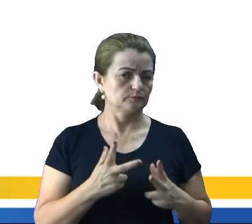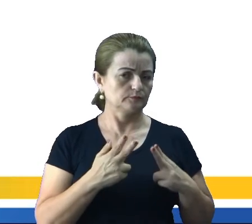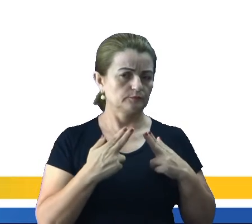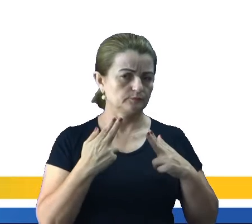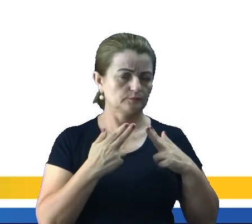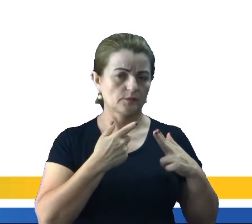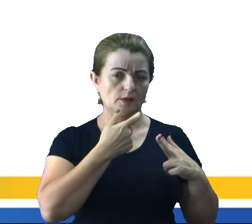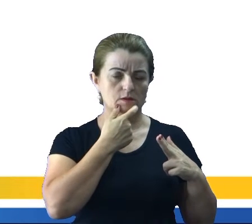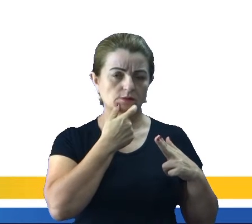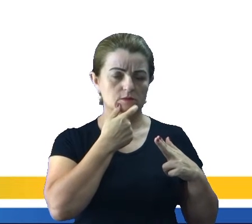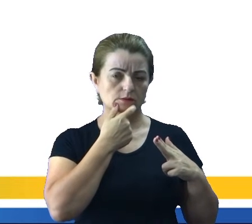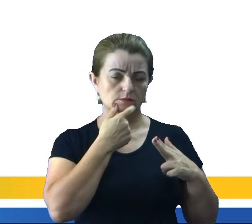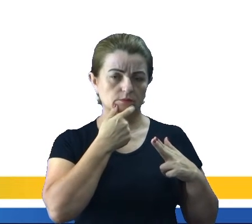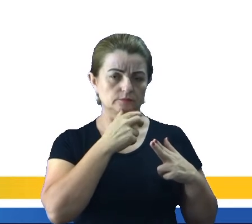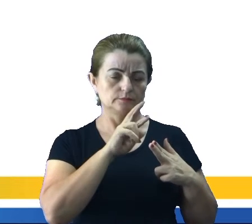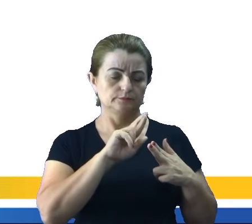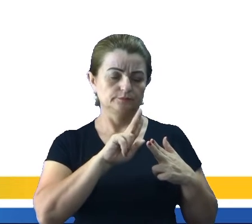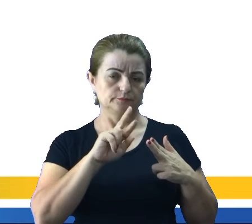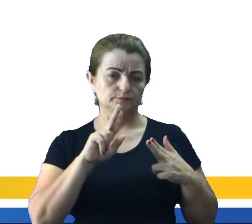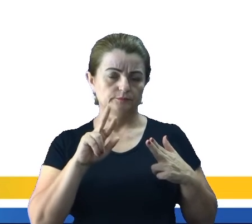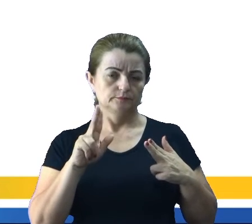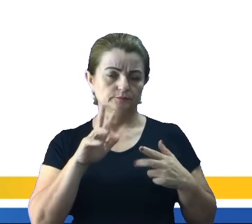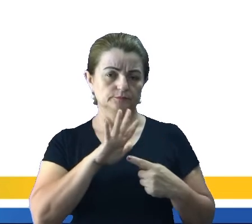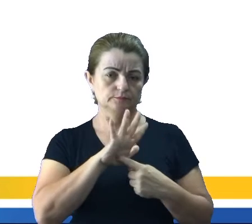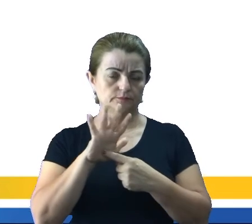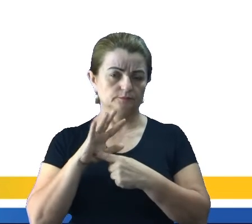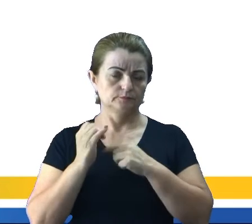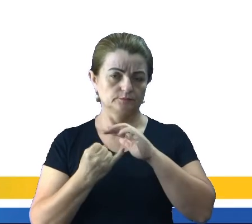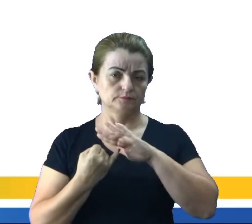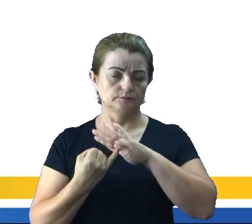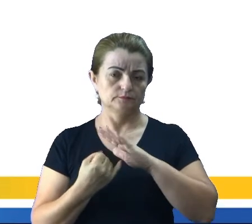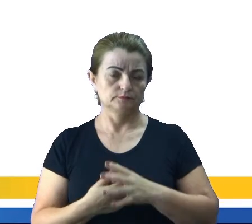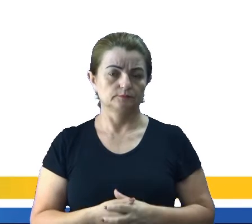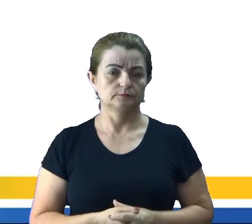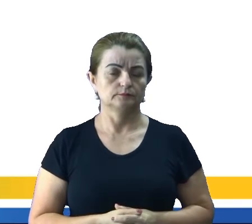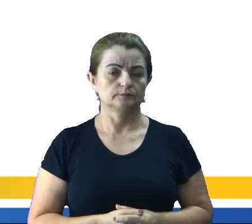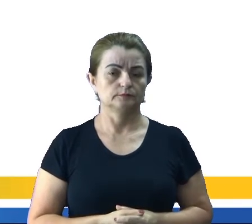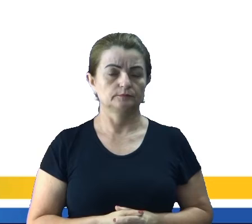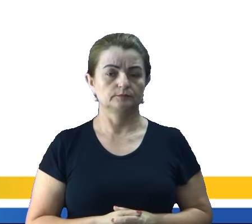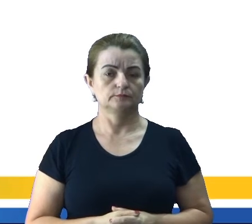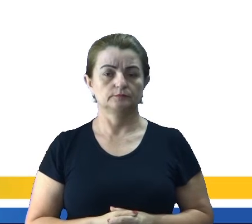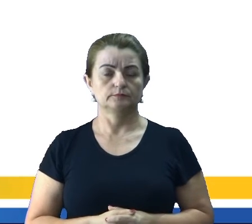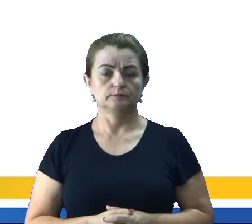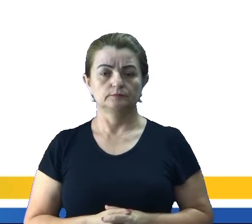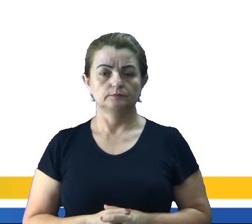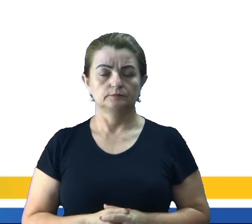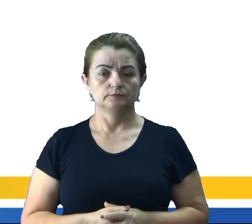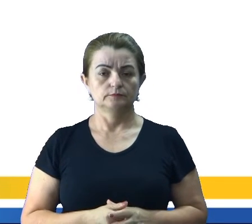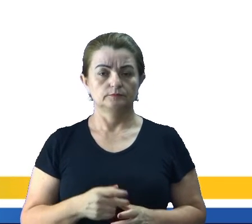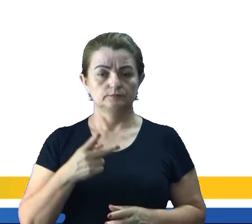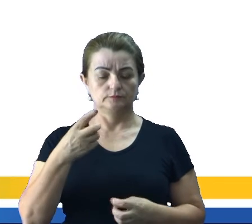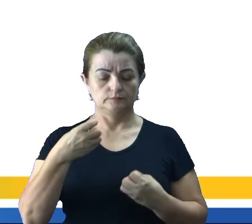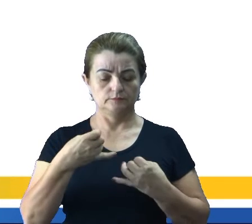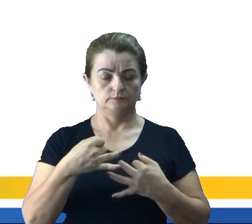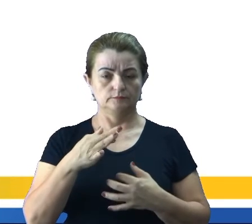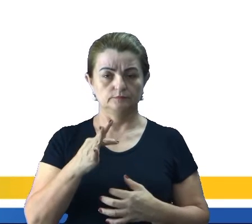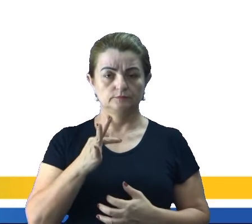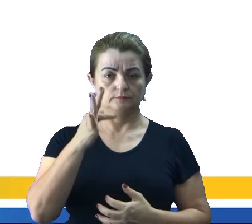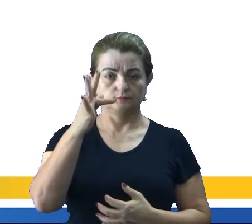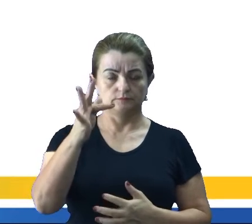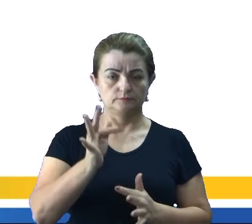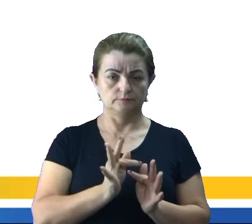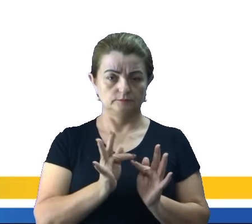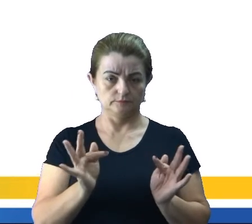a forma contraída Mais informal Na língua inglesa Ok Para falar sobre O futuro simples Eu